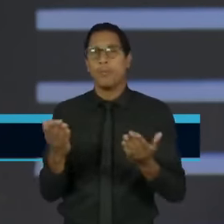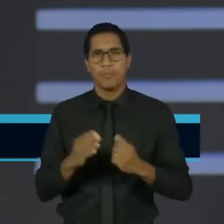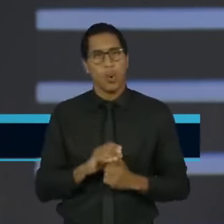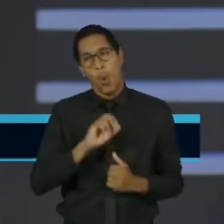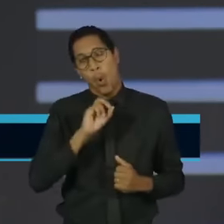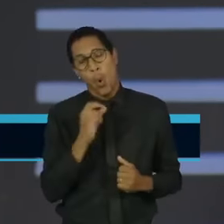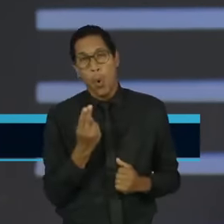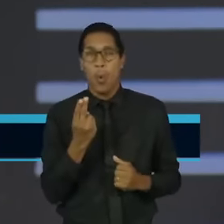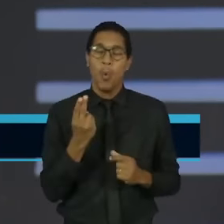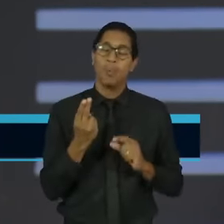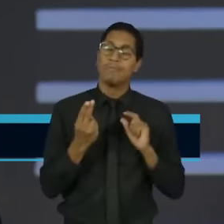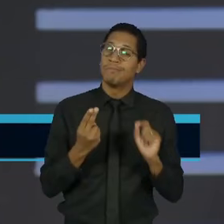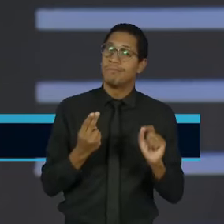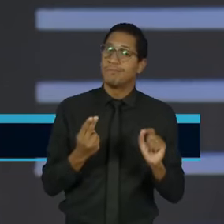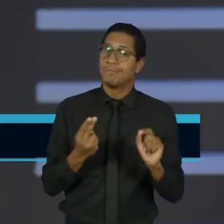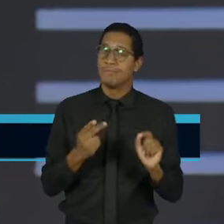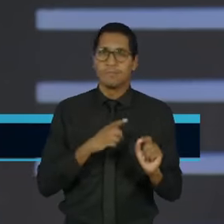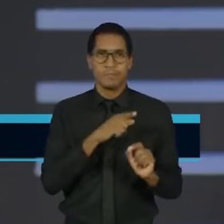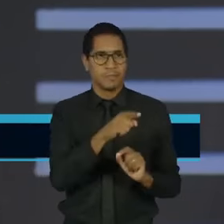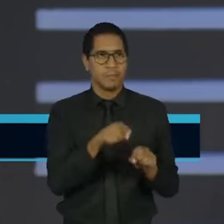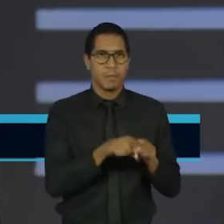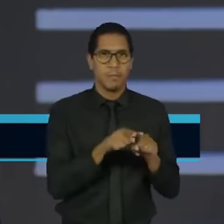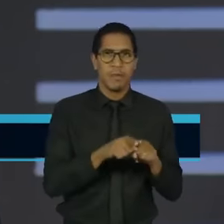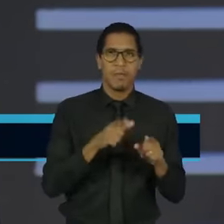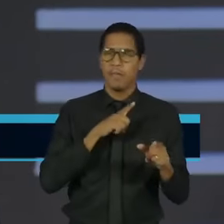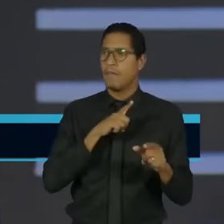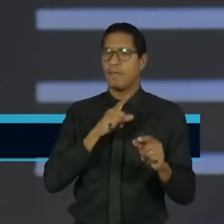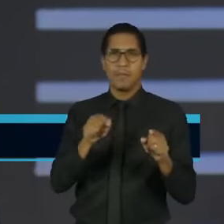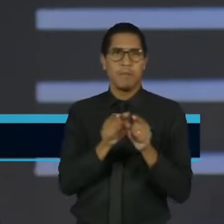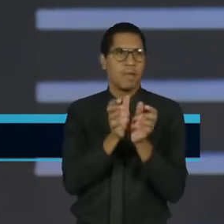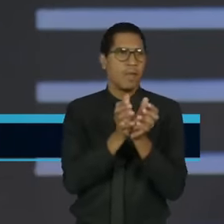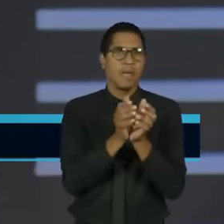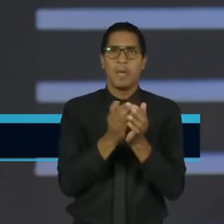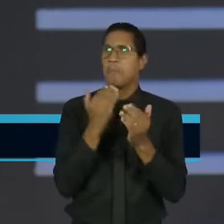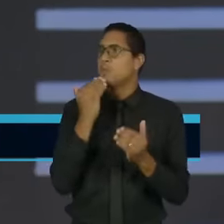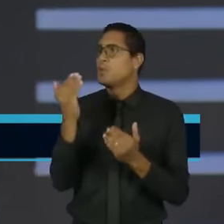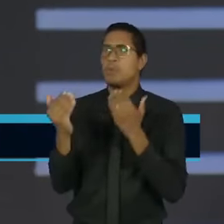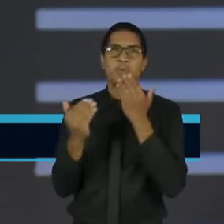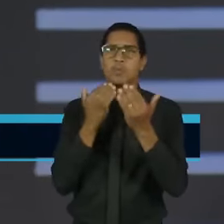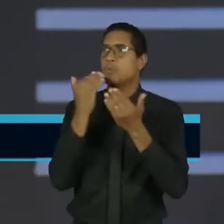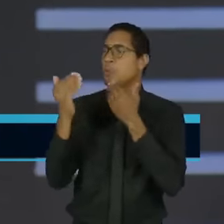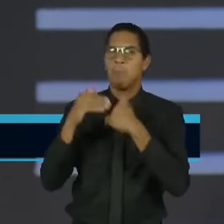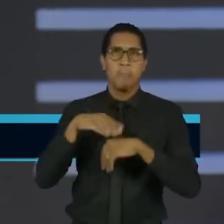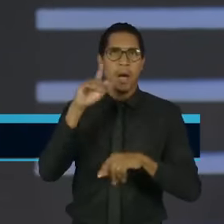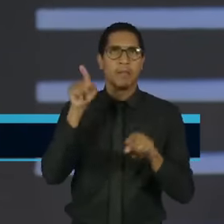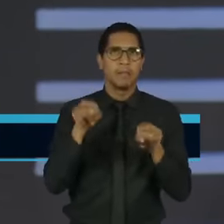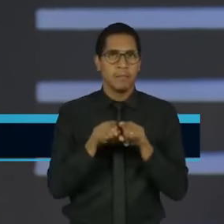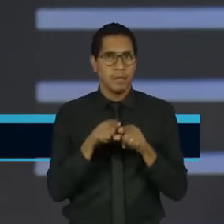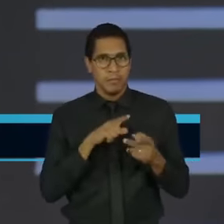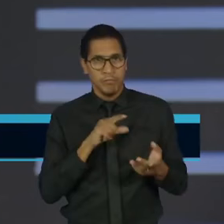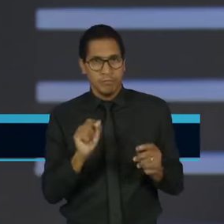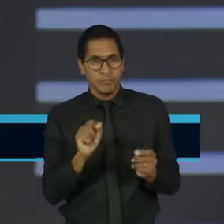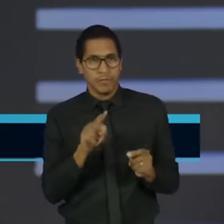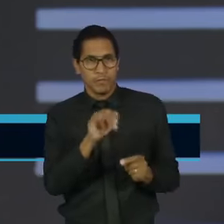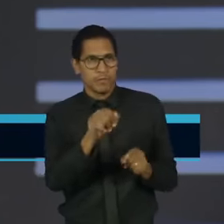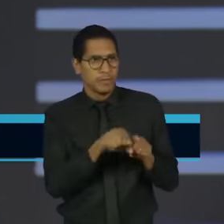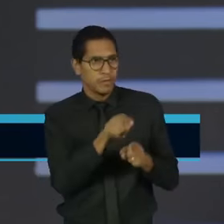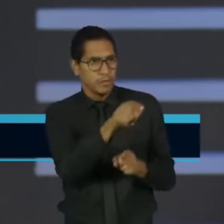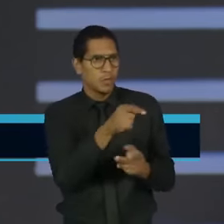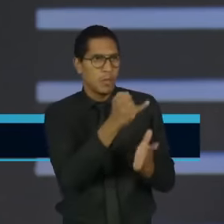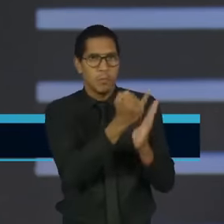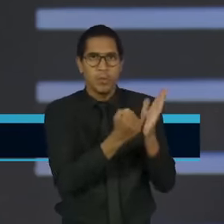teve, ou foi aquele que gritou mais, que fez o lobby mais forte? Será que foi isso que determina que setor vai ser desonerado?